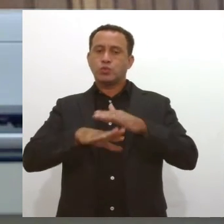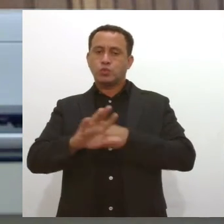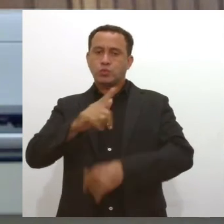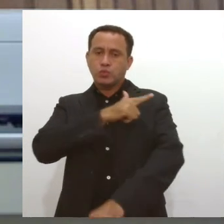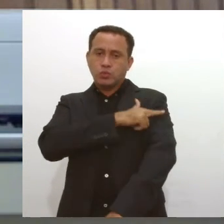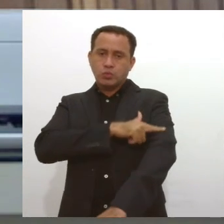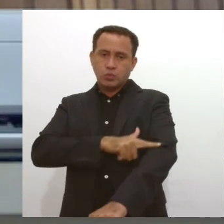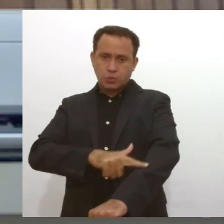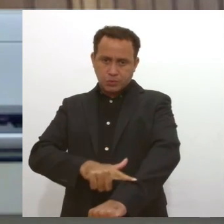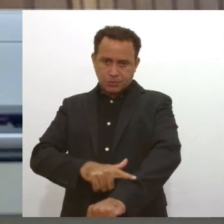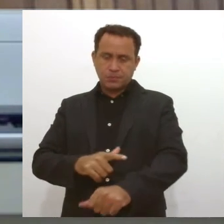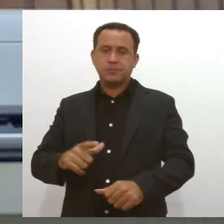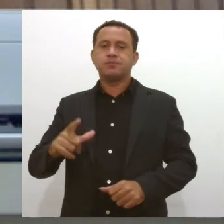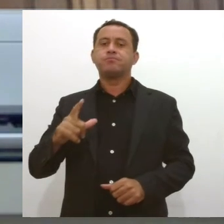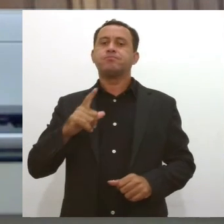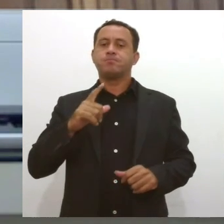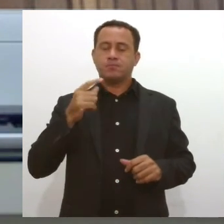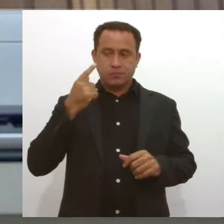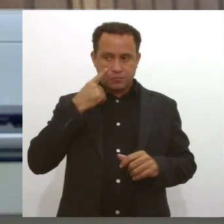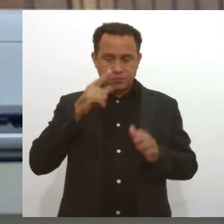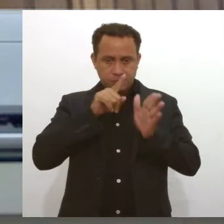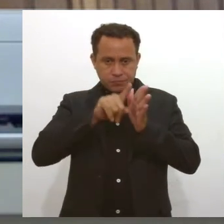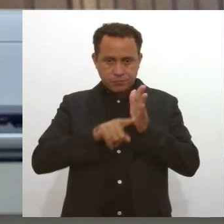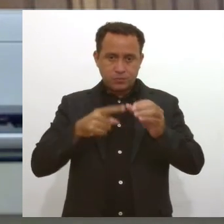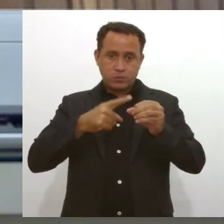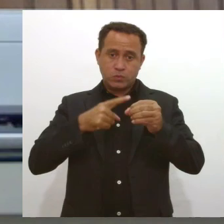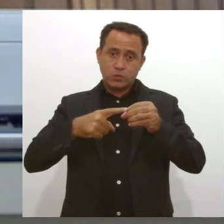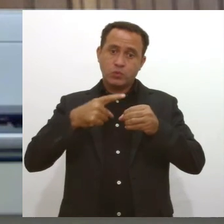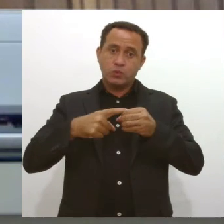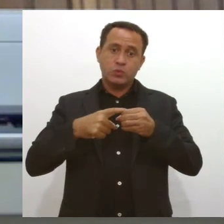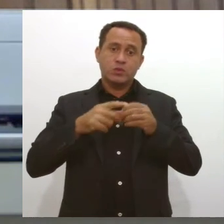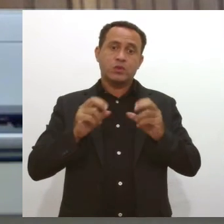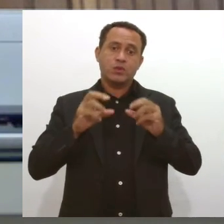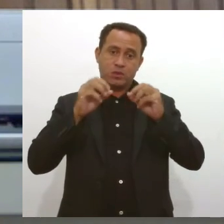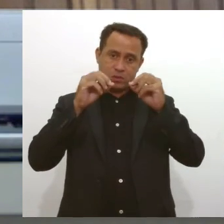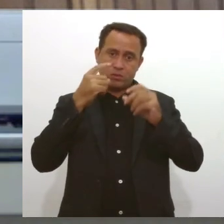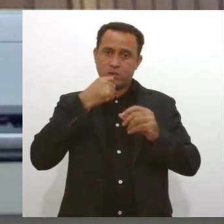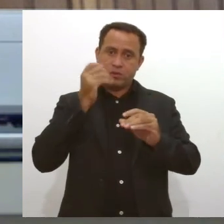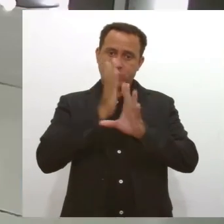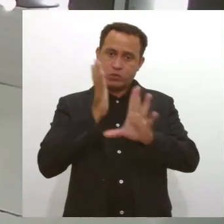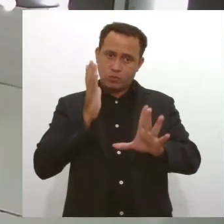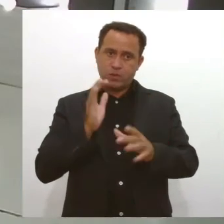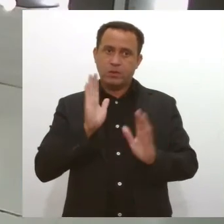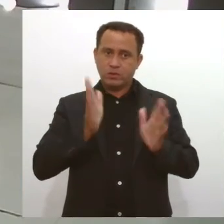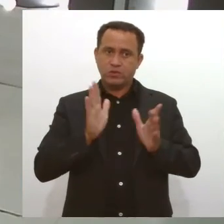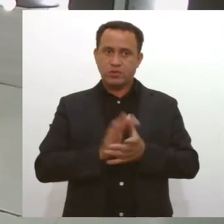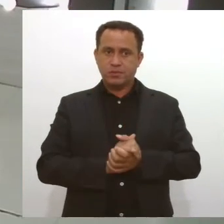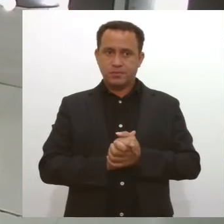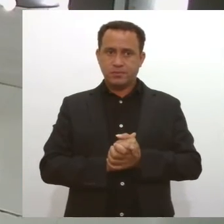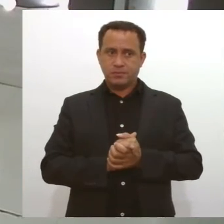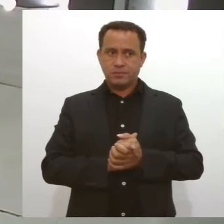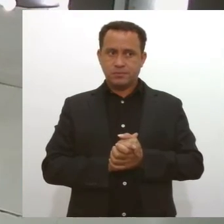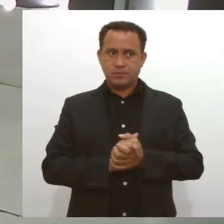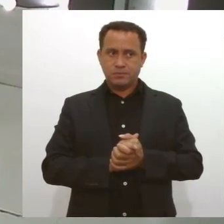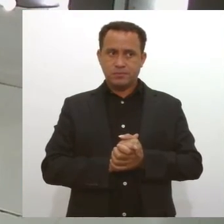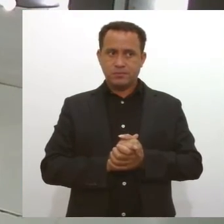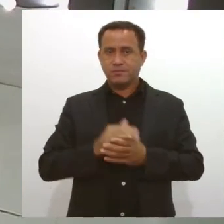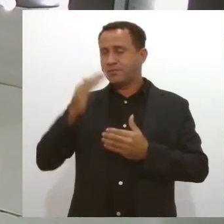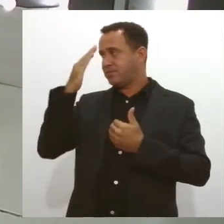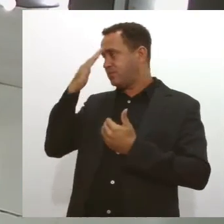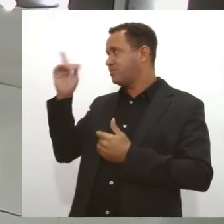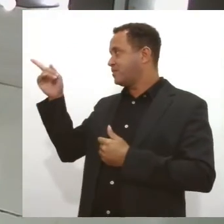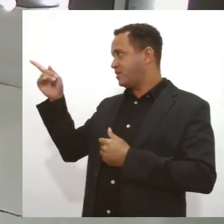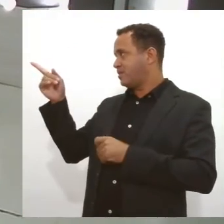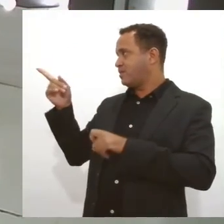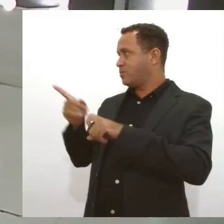infelizmente, nós temos um índice alto de câncer bucal, diagnosticado. A gente agradece a